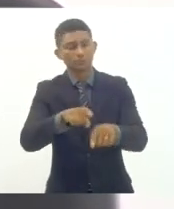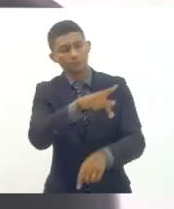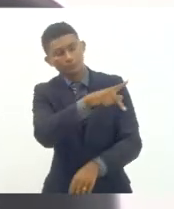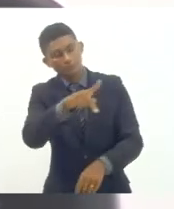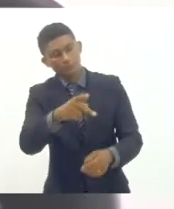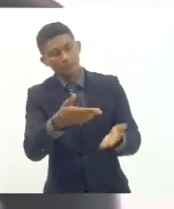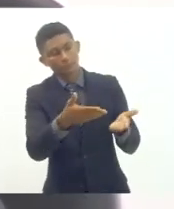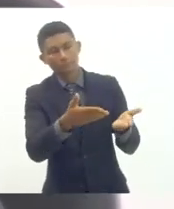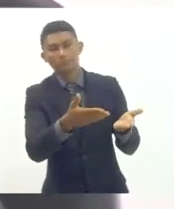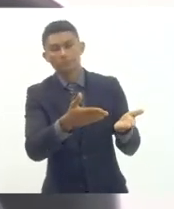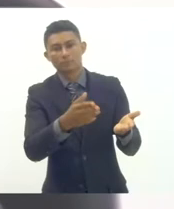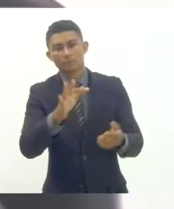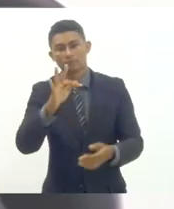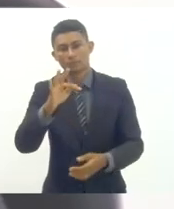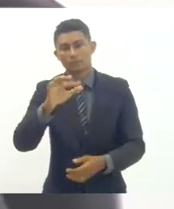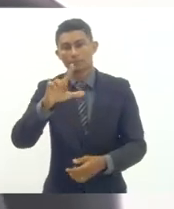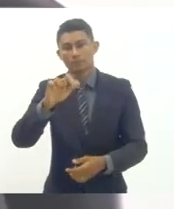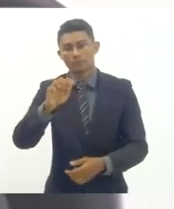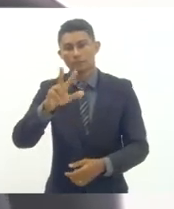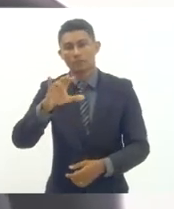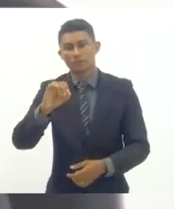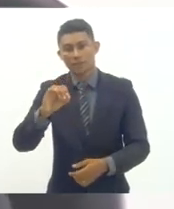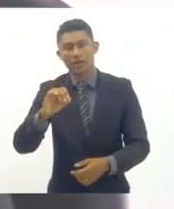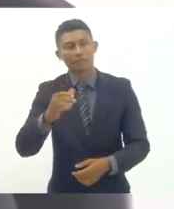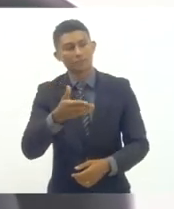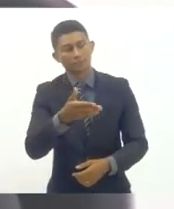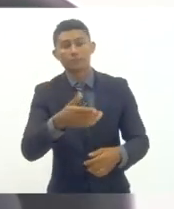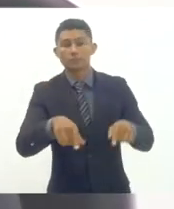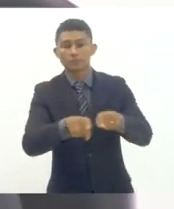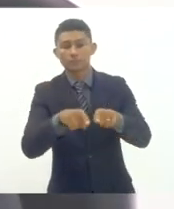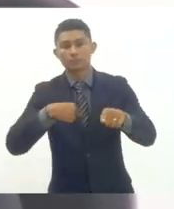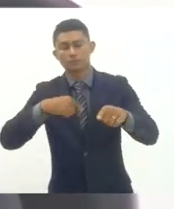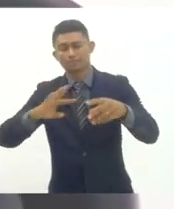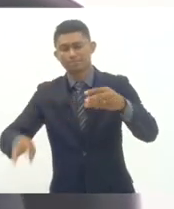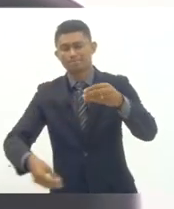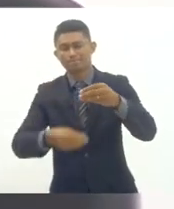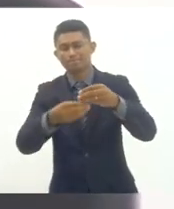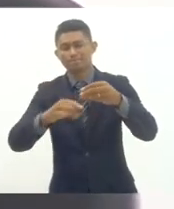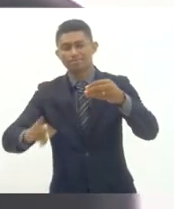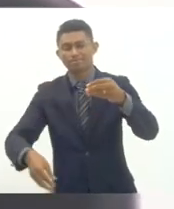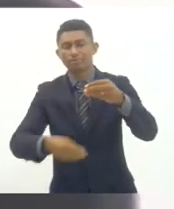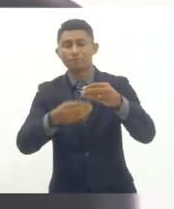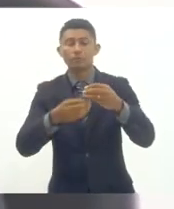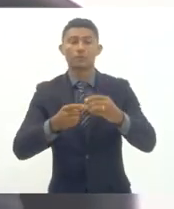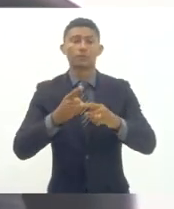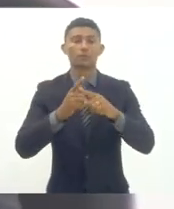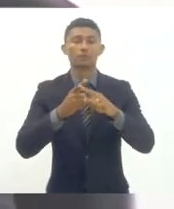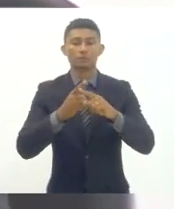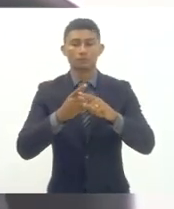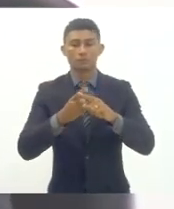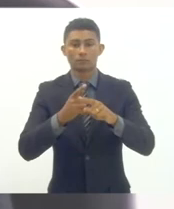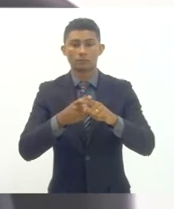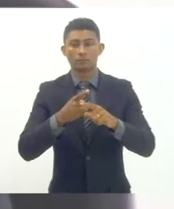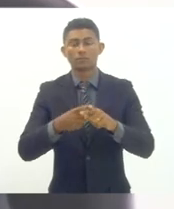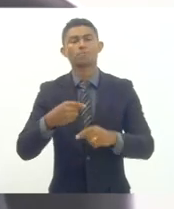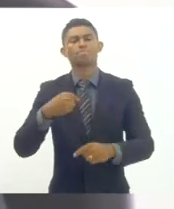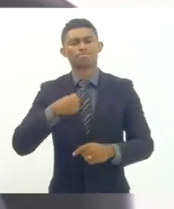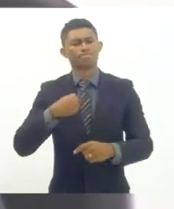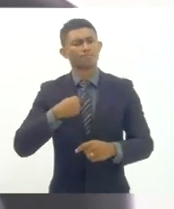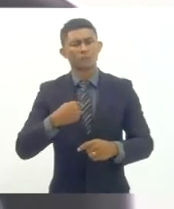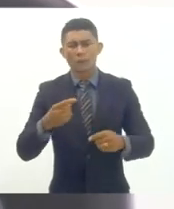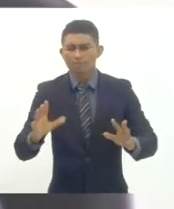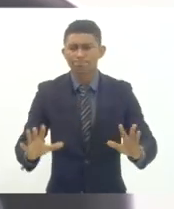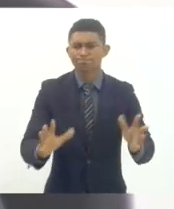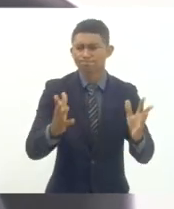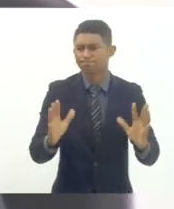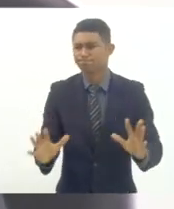Flávio Serafini e trazer algumas contribuições porque obviamente ao atuar na defesa promoção